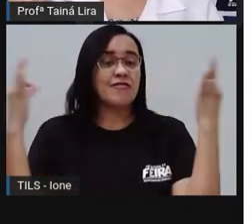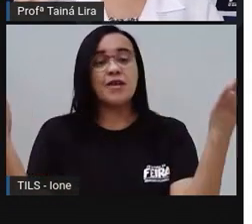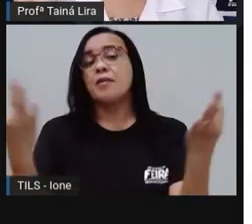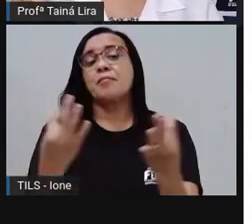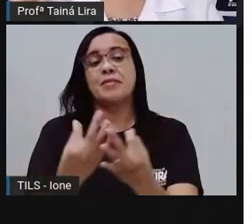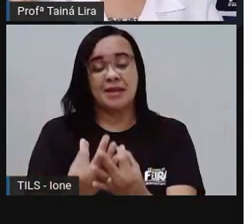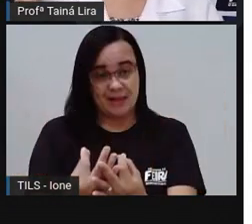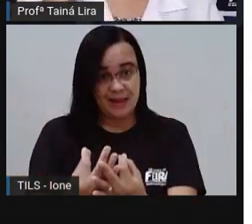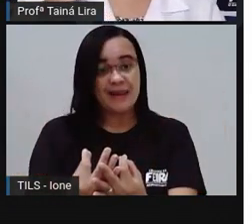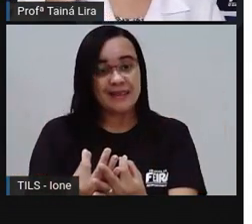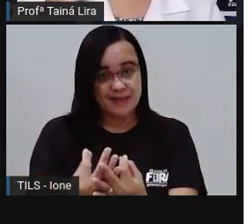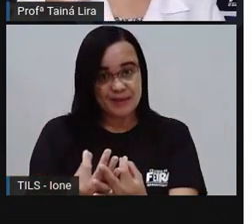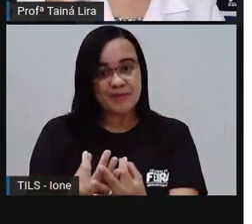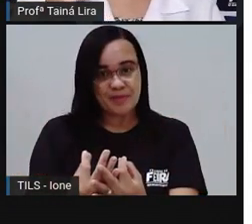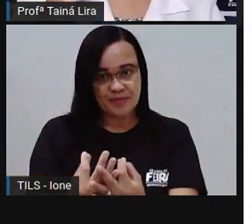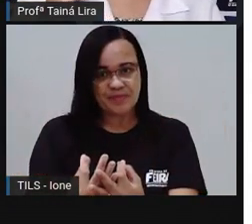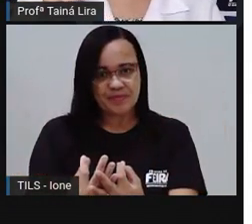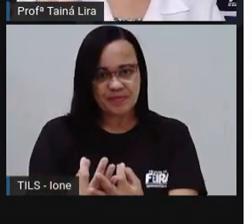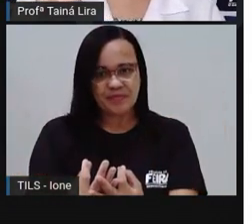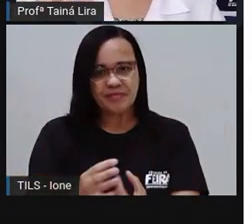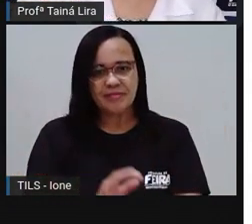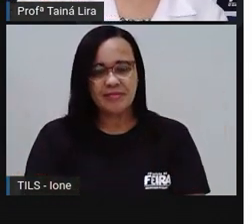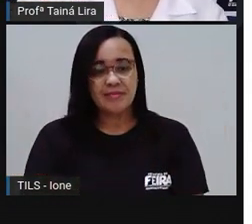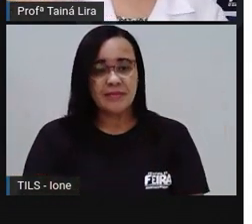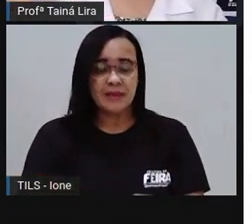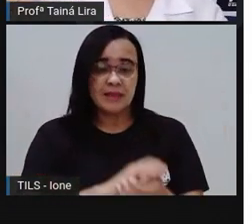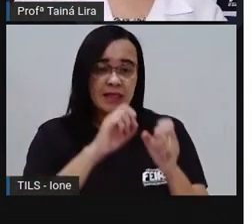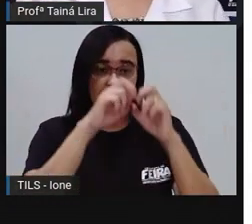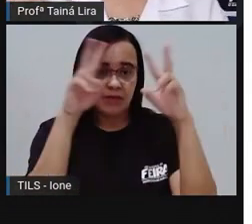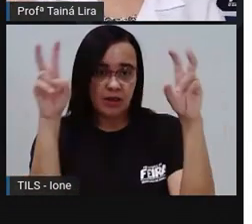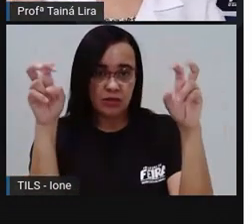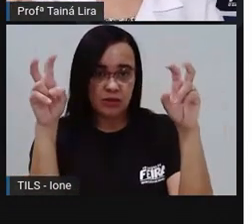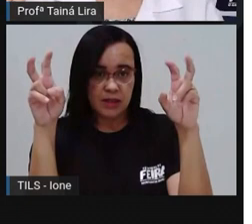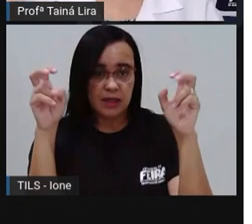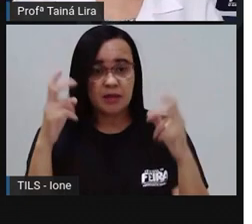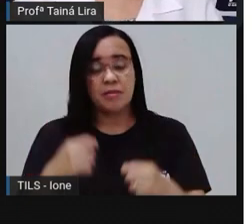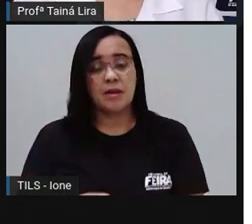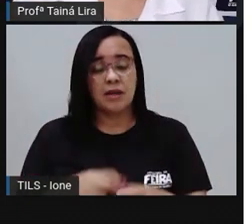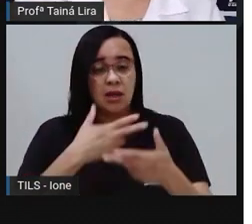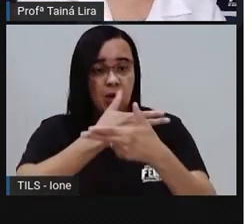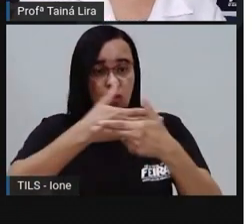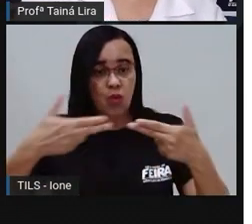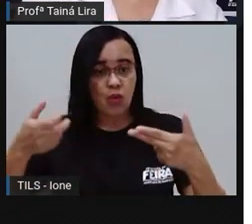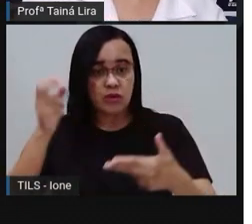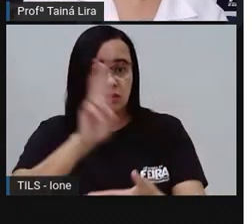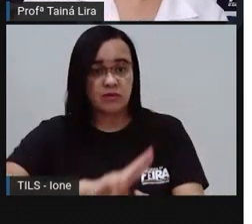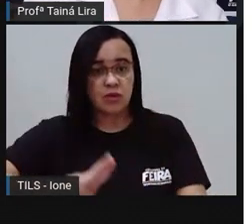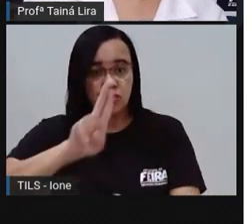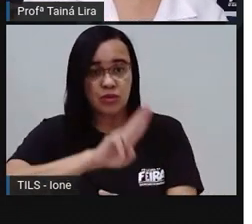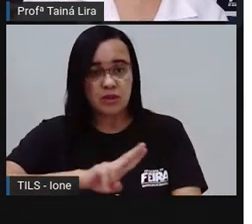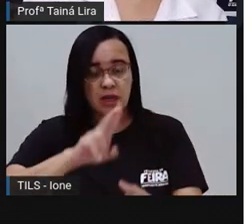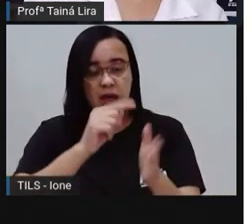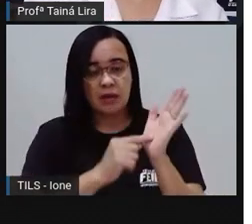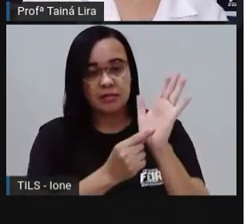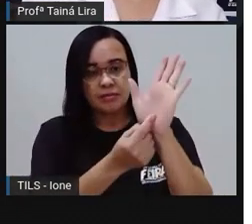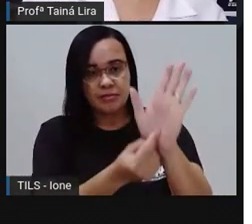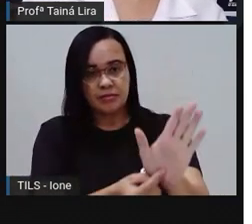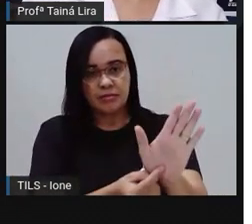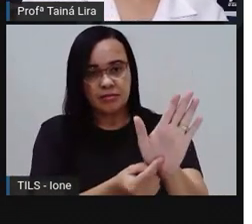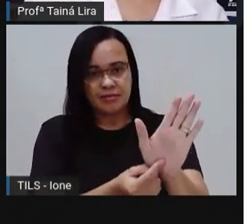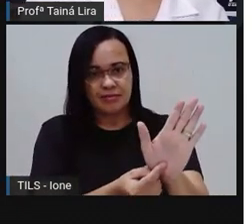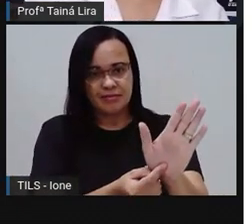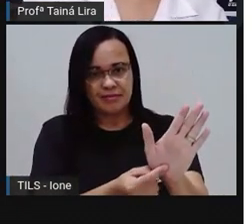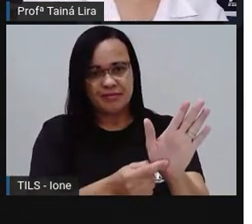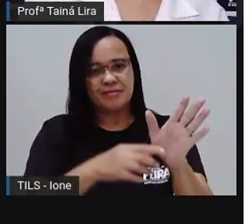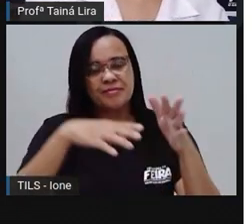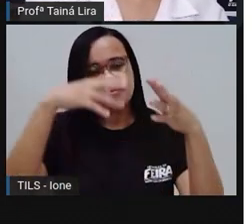morango Exemplo que eu já tinha usado Tá bom gente? E vamos precisar de E aí mostrar os ingredientes Tá bom?